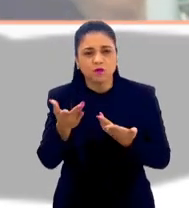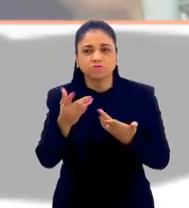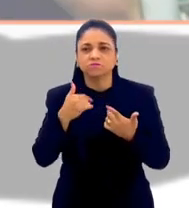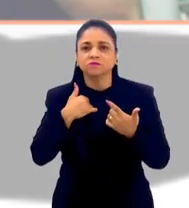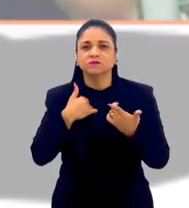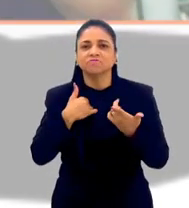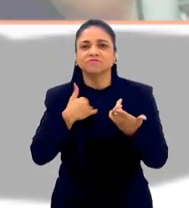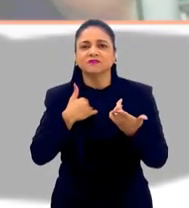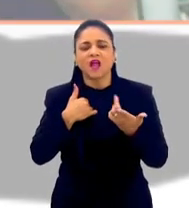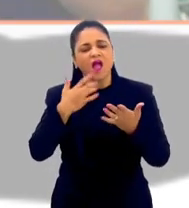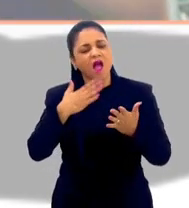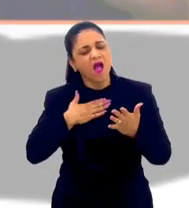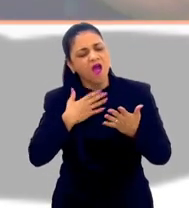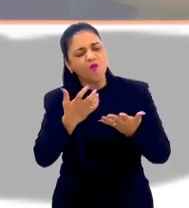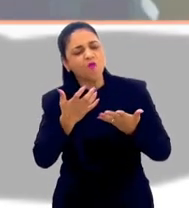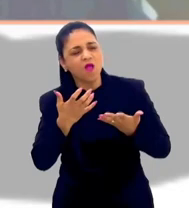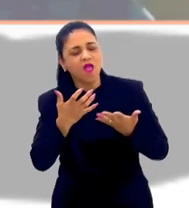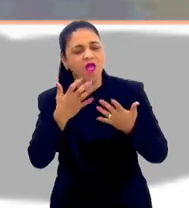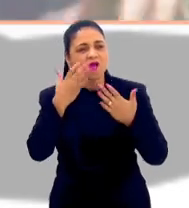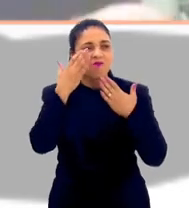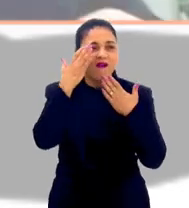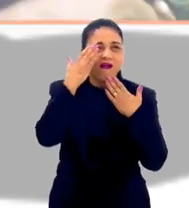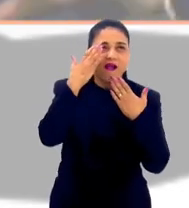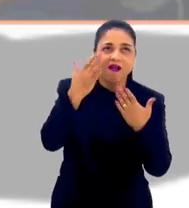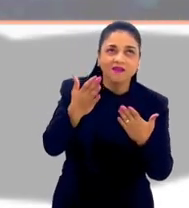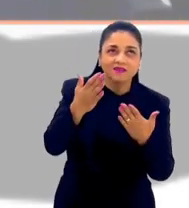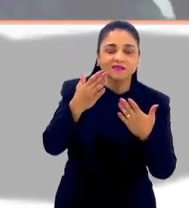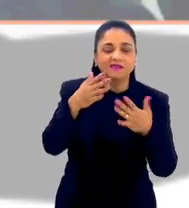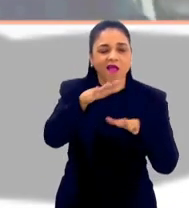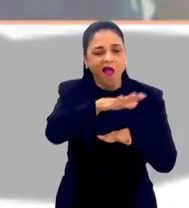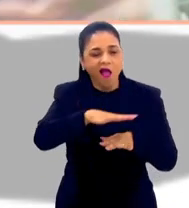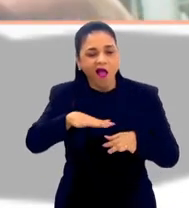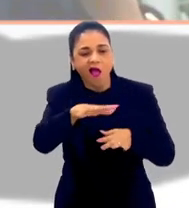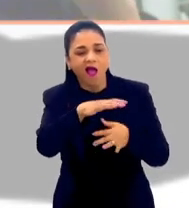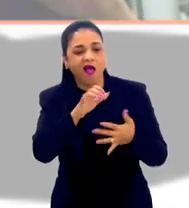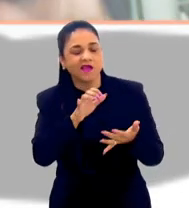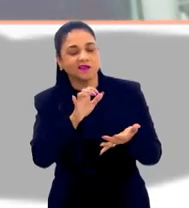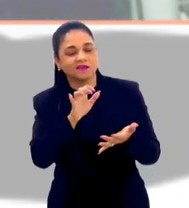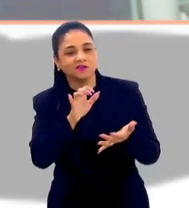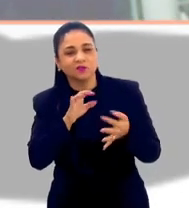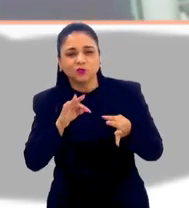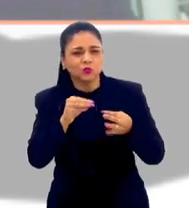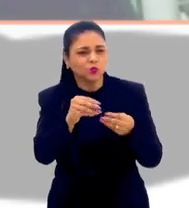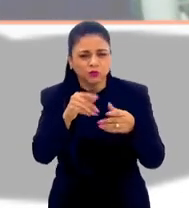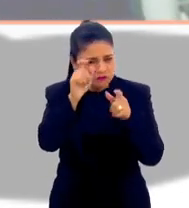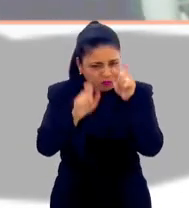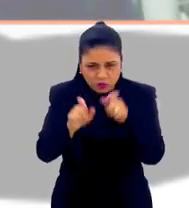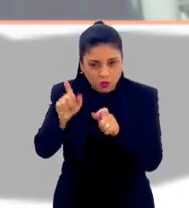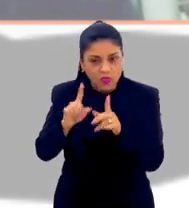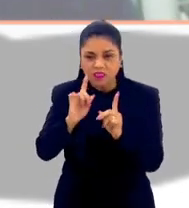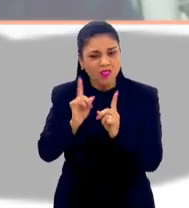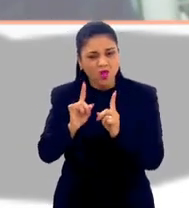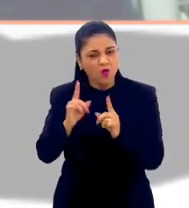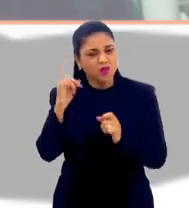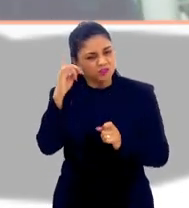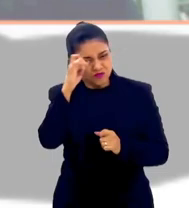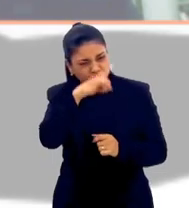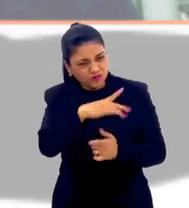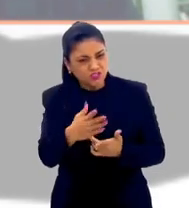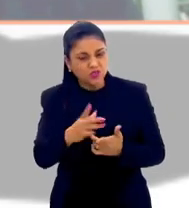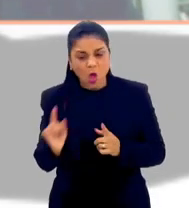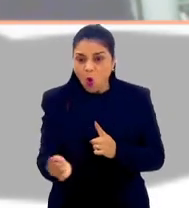vem assim, ah, eu quero agradecer a toda a área tal, a todo mundo. Eu falo, por que é difícil você